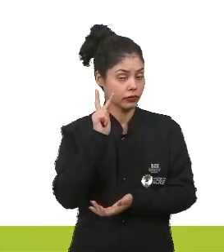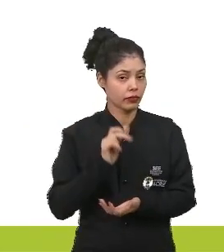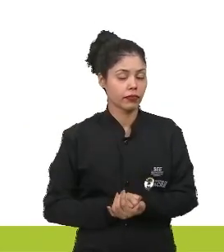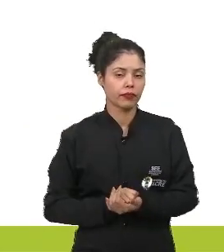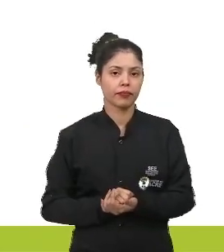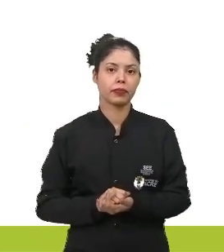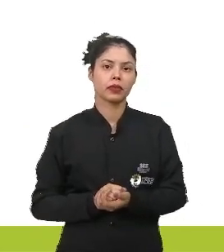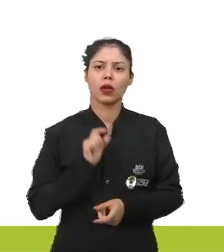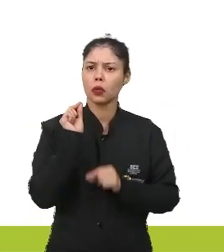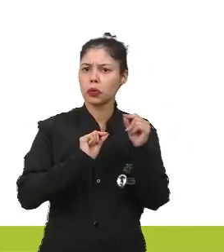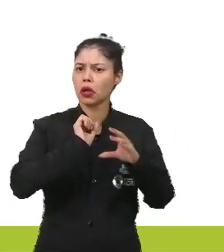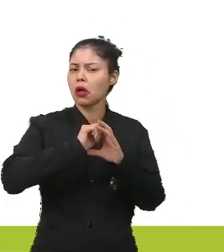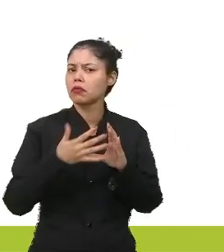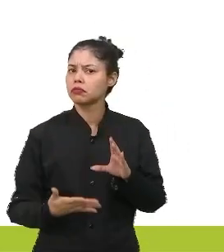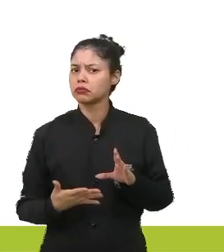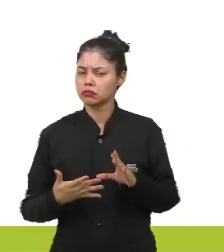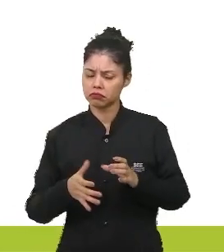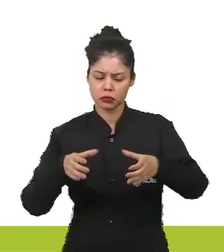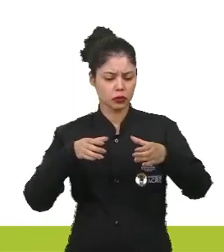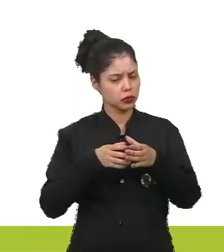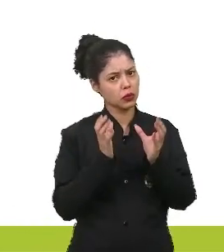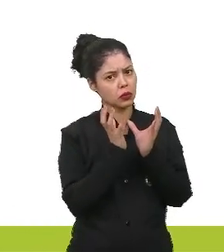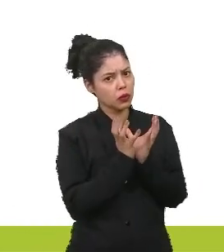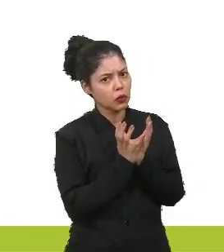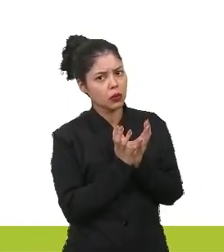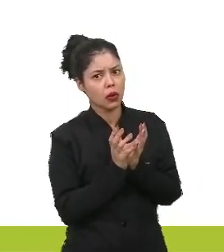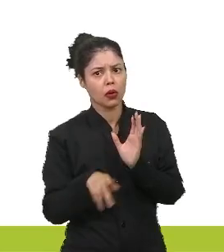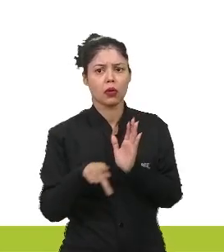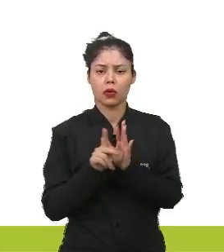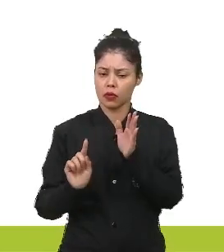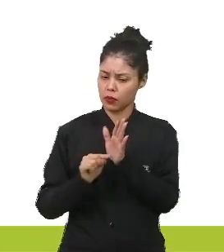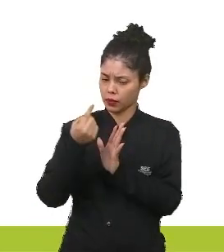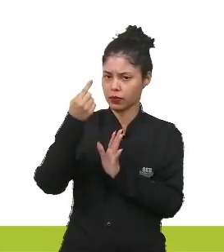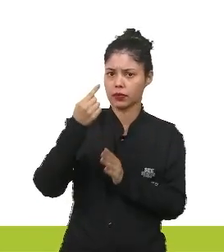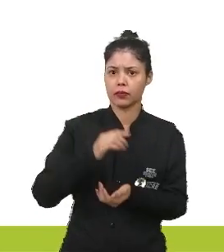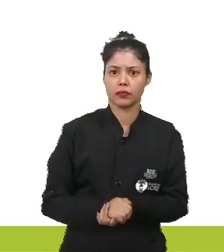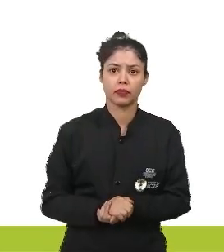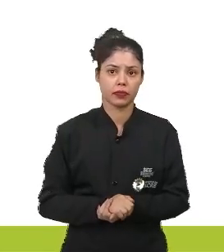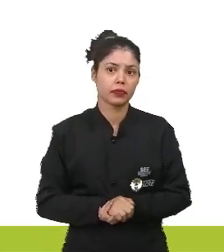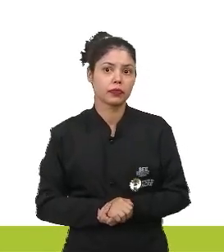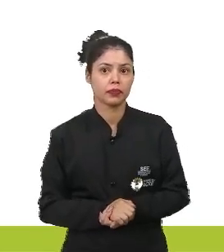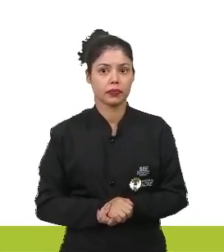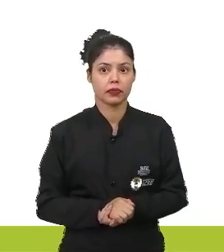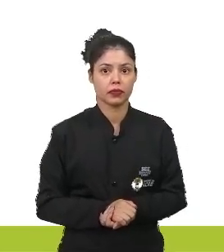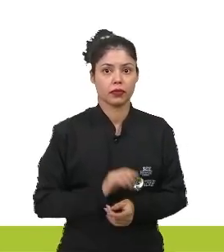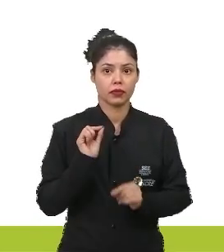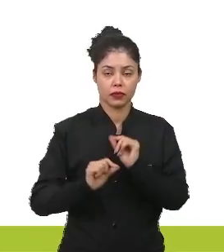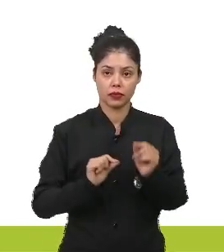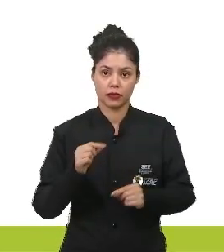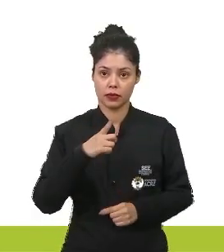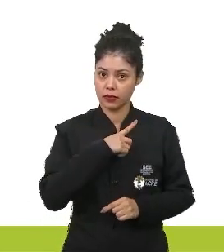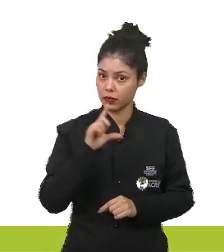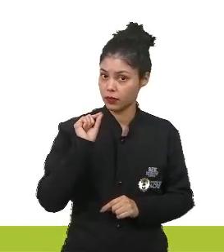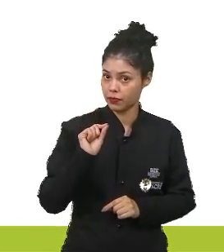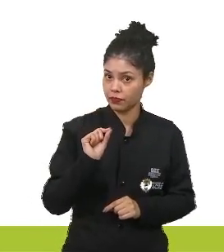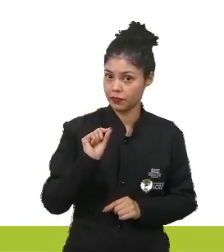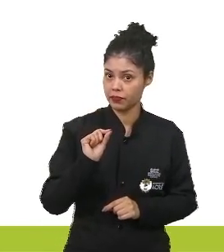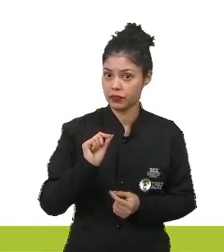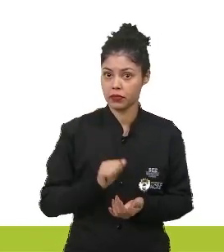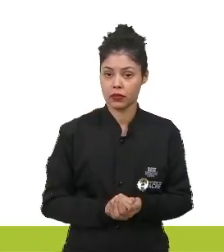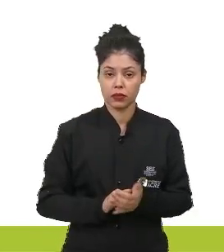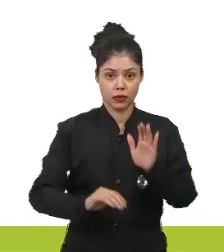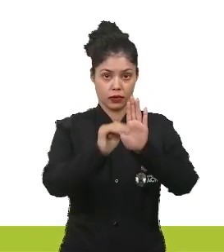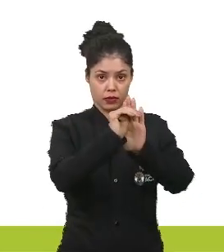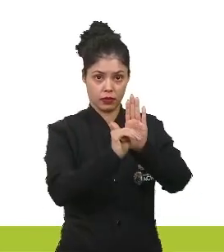E o que caracteriza uma comunidade pioneira? Uma comunidade pioneira, ela se